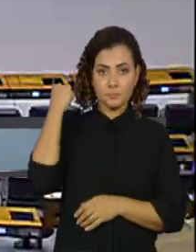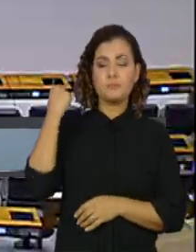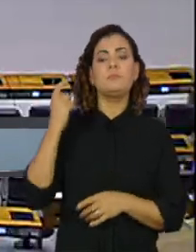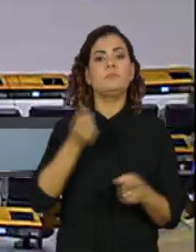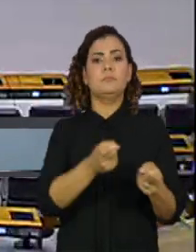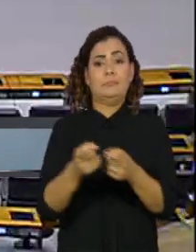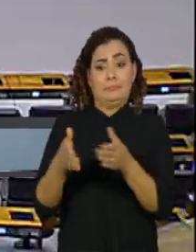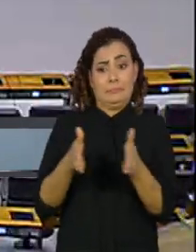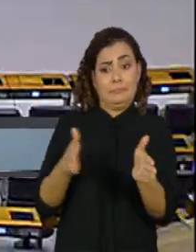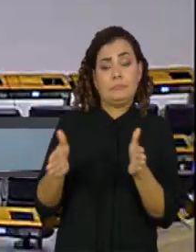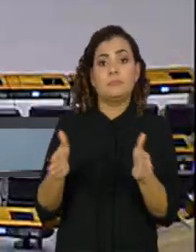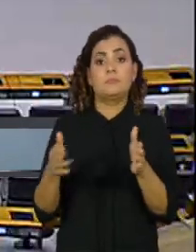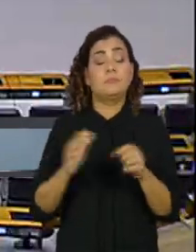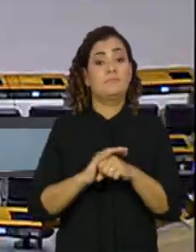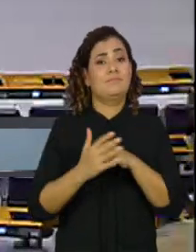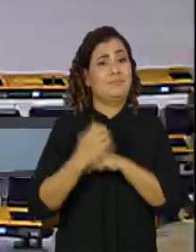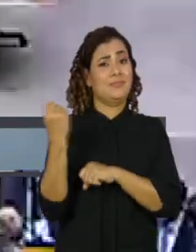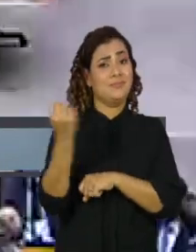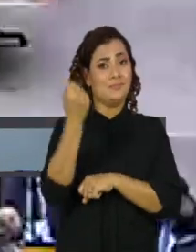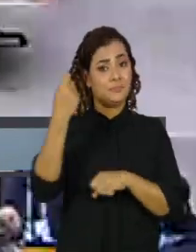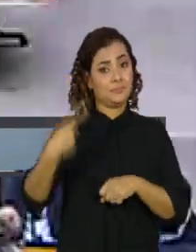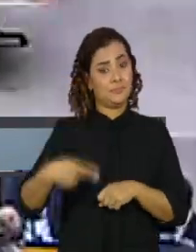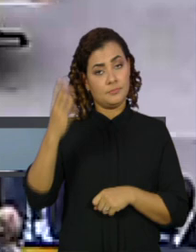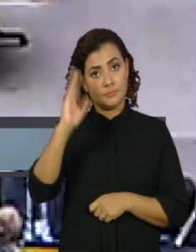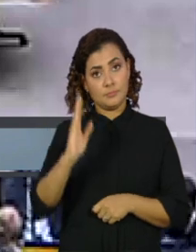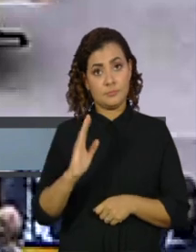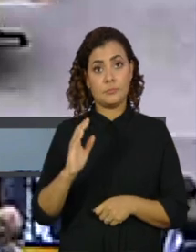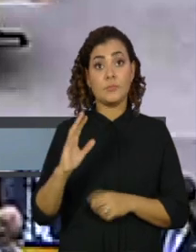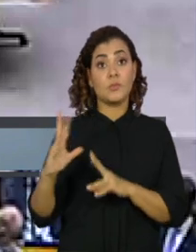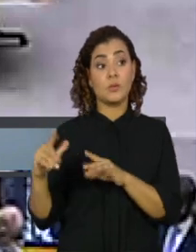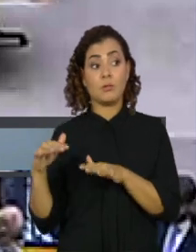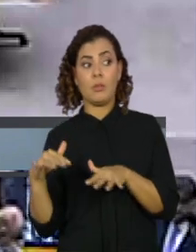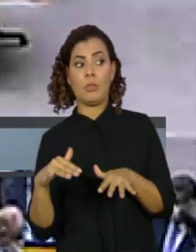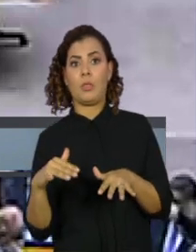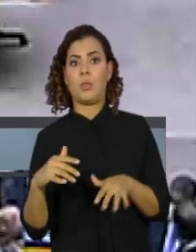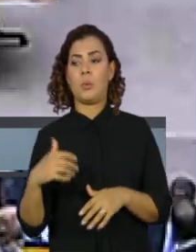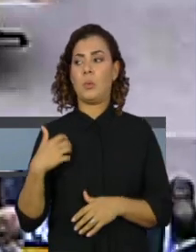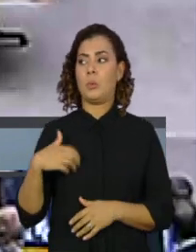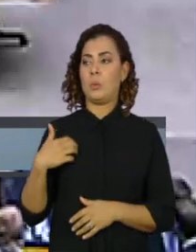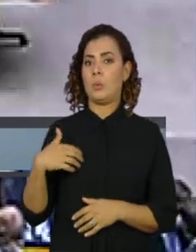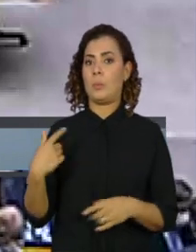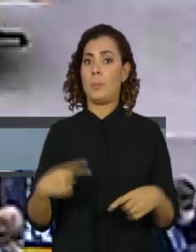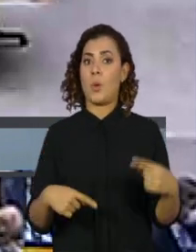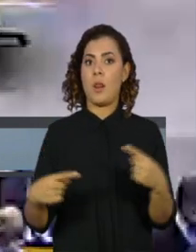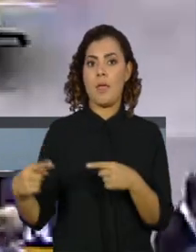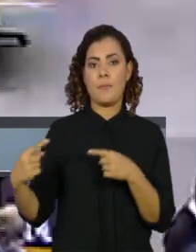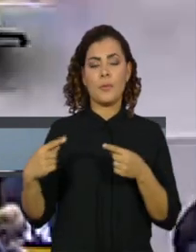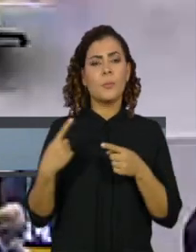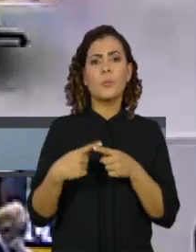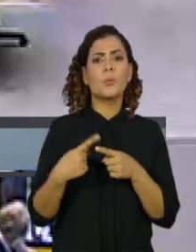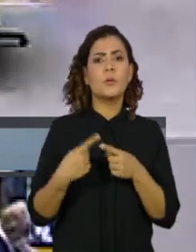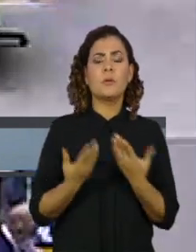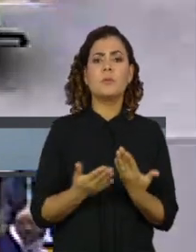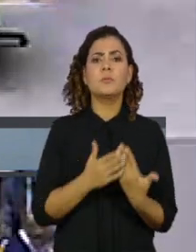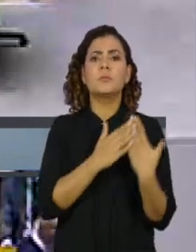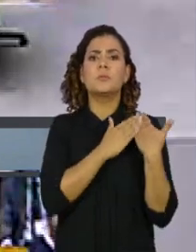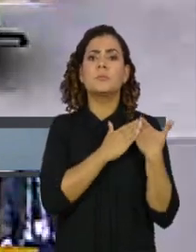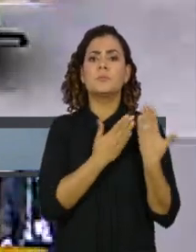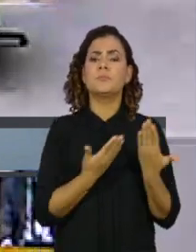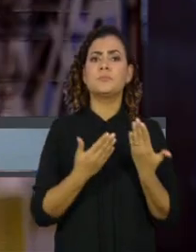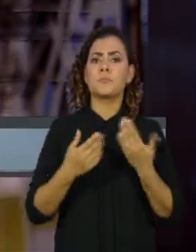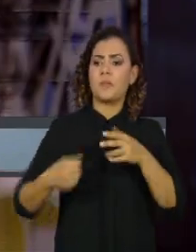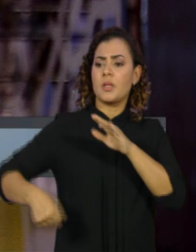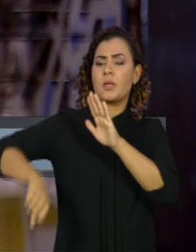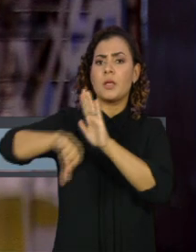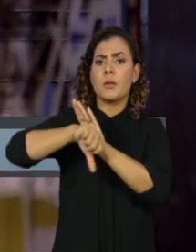meio ao pior momento da pandemia no Brasil. A repercussão negativa de pontos polêmicos, como o que impedia a responsabilização civil e